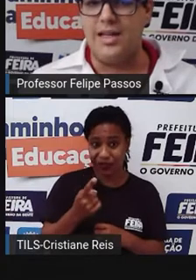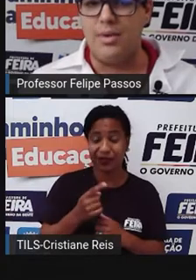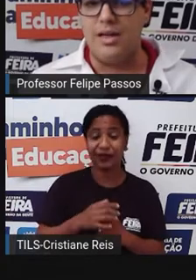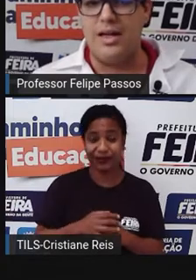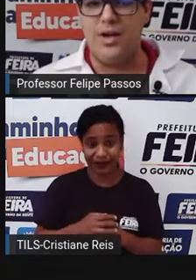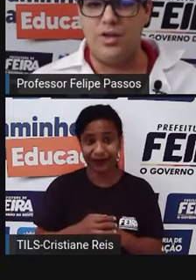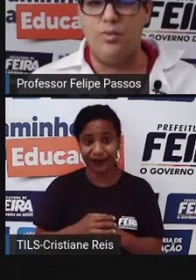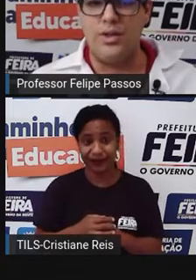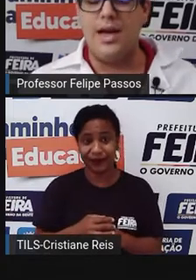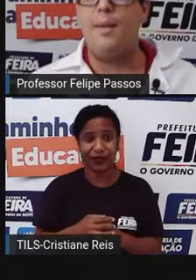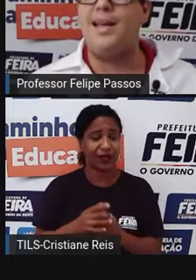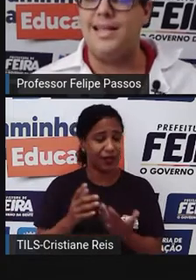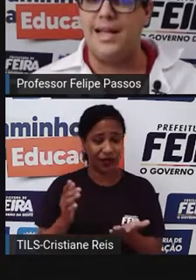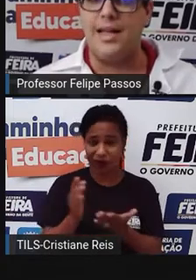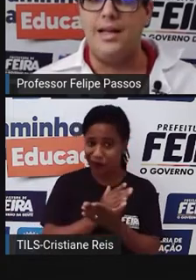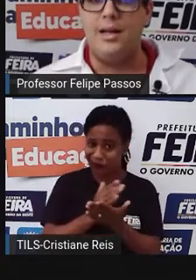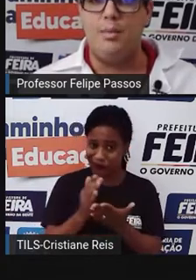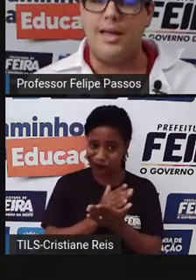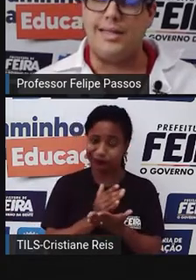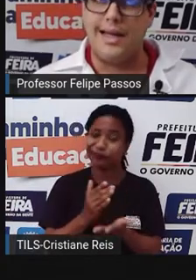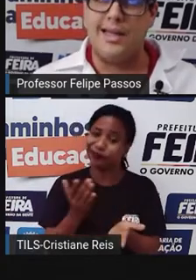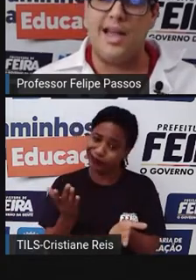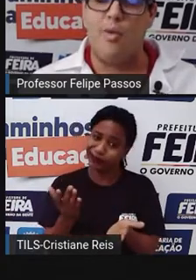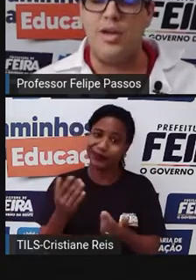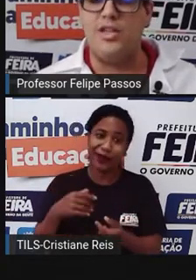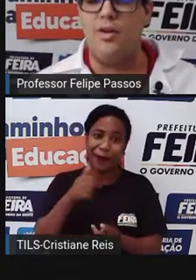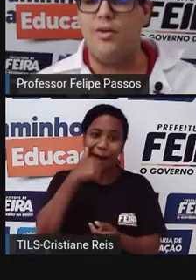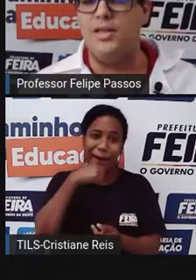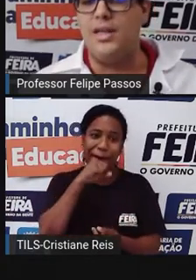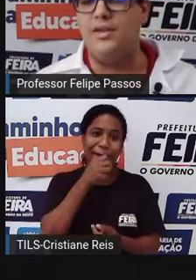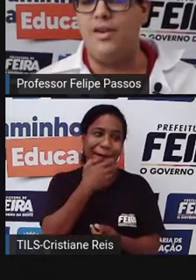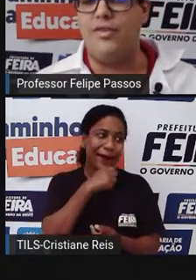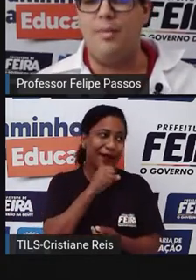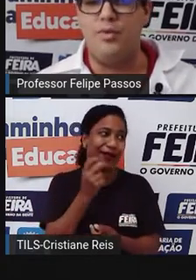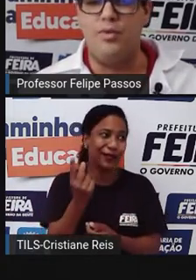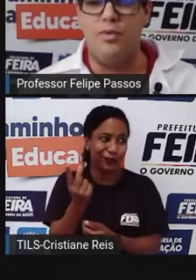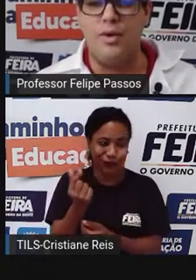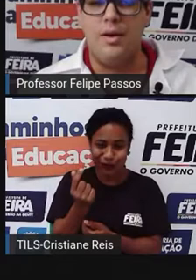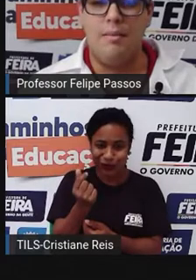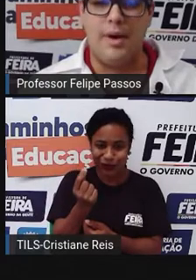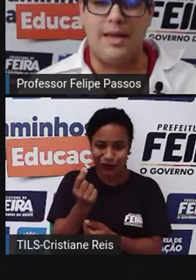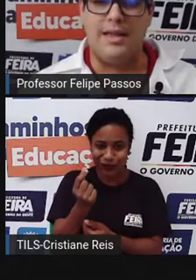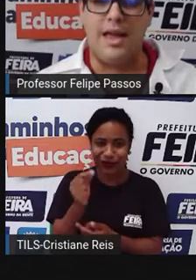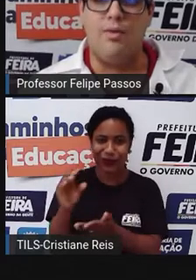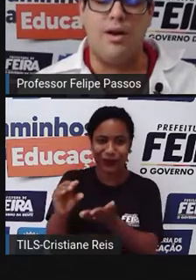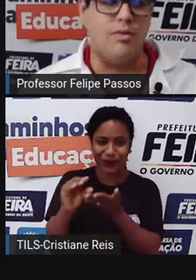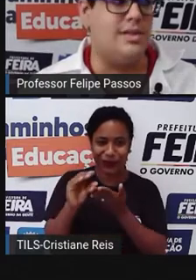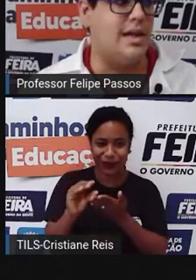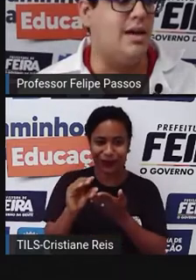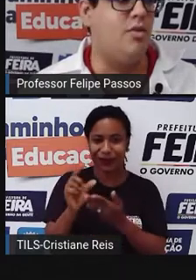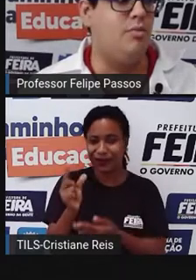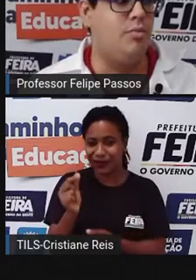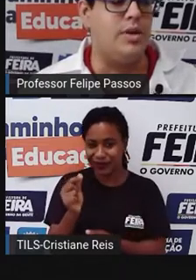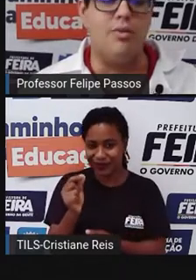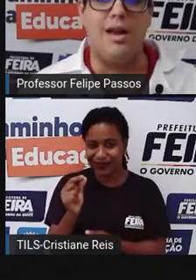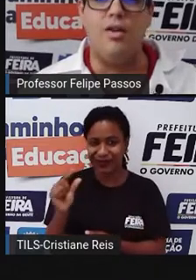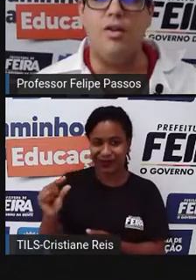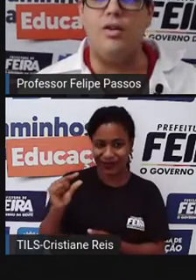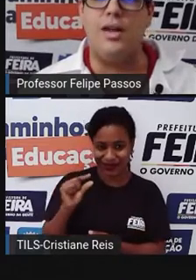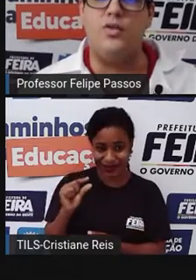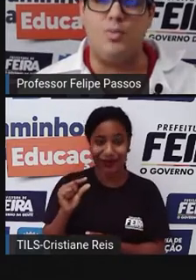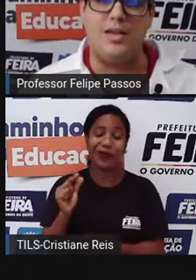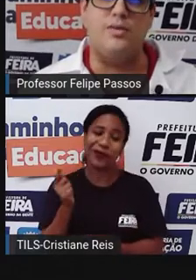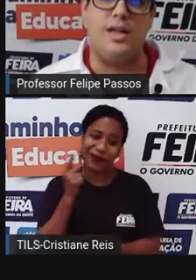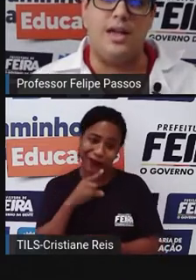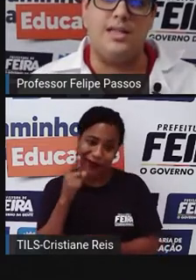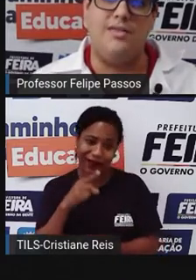realidade também, né? Não é todo mundo que ganha mesada. Mesada realmente é uma coisa aí que vai ficar pra quem tem uma condição um pouquinho melhor,